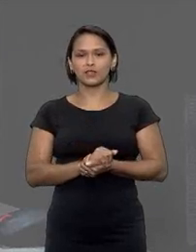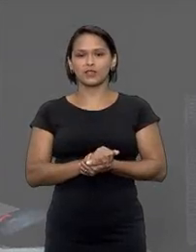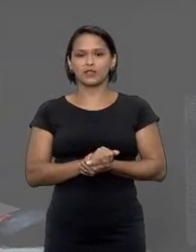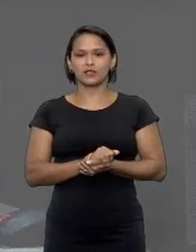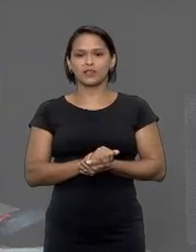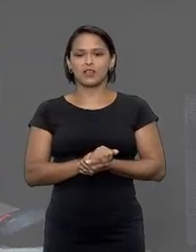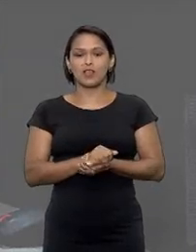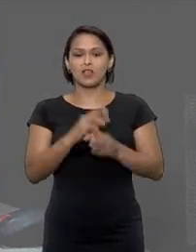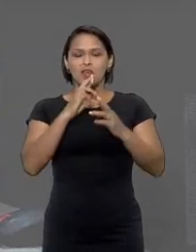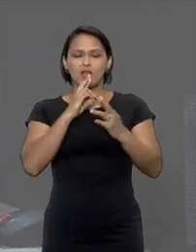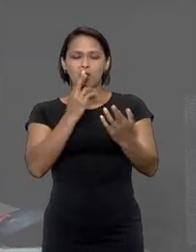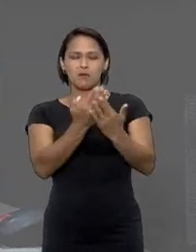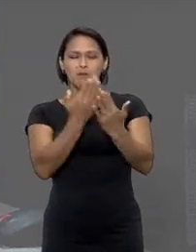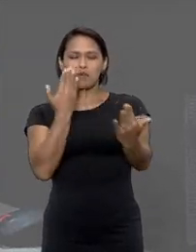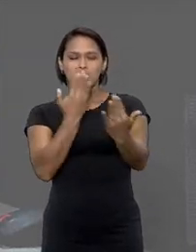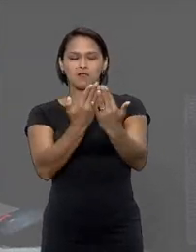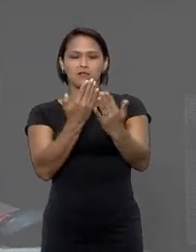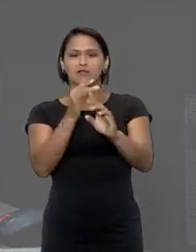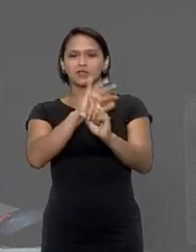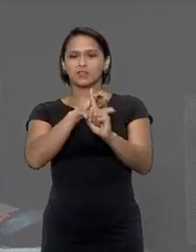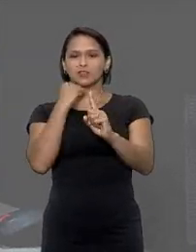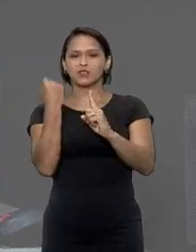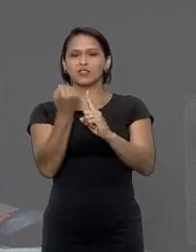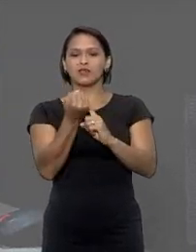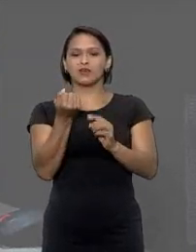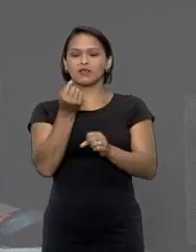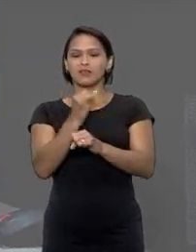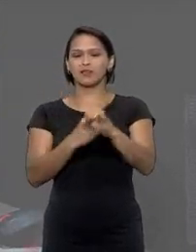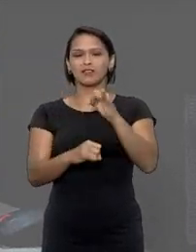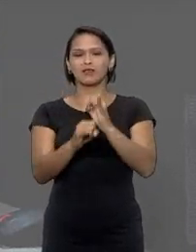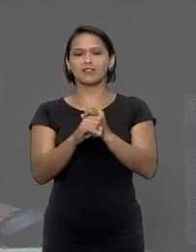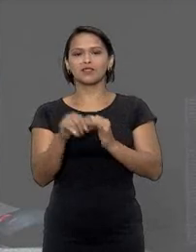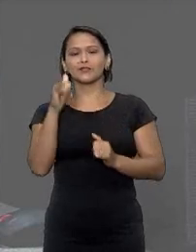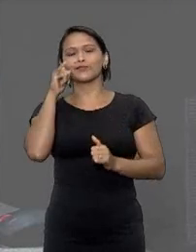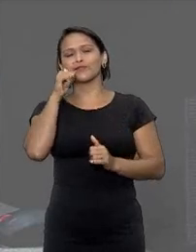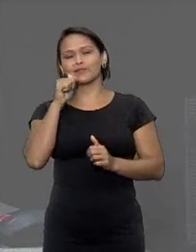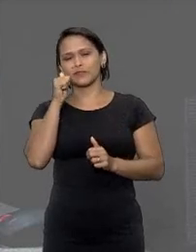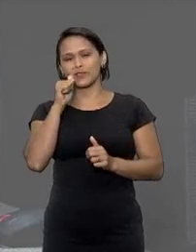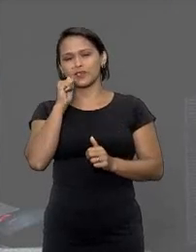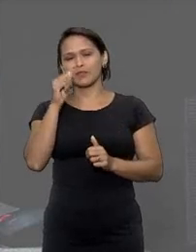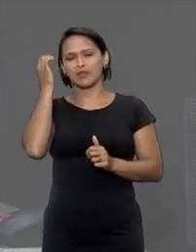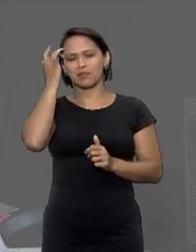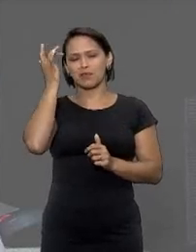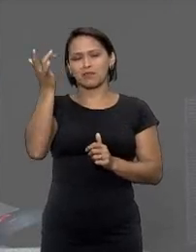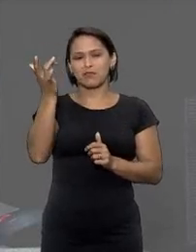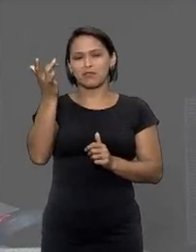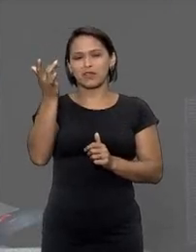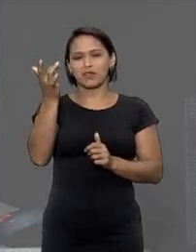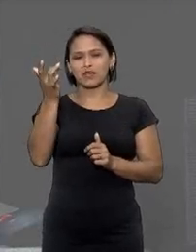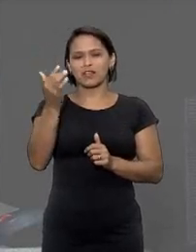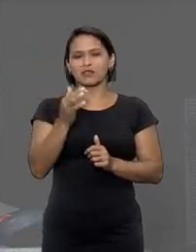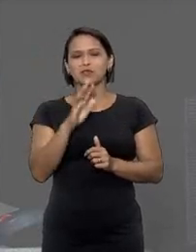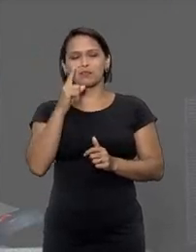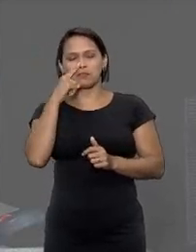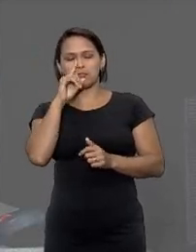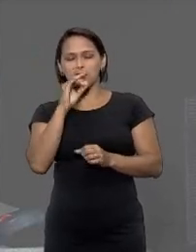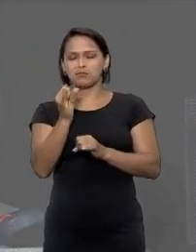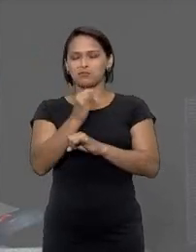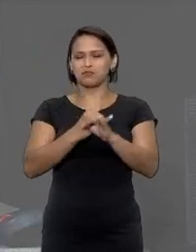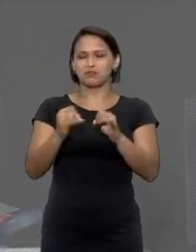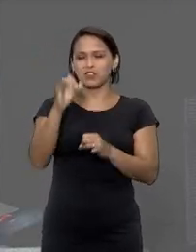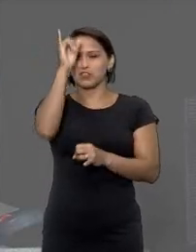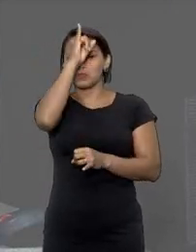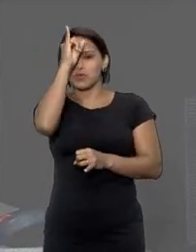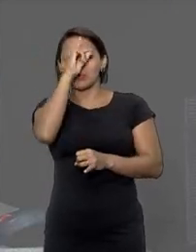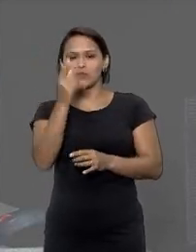reflexo da sociedade dentro da internet e a mulher é reconhecidamente uma vítima